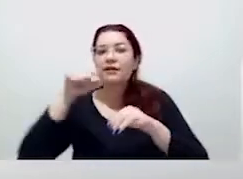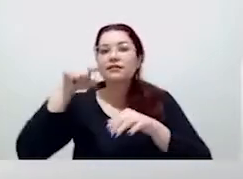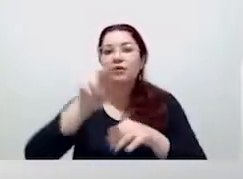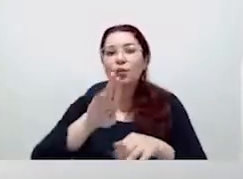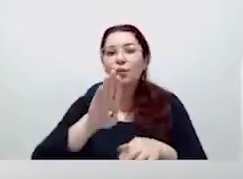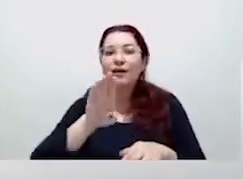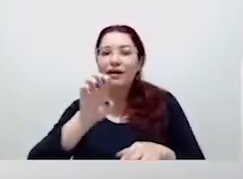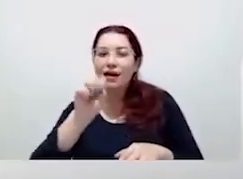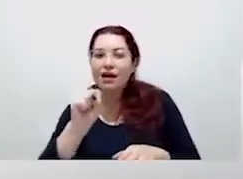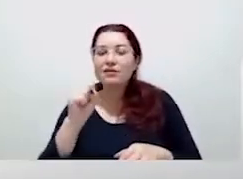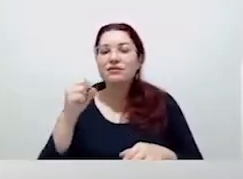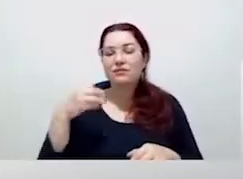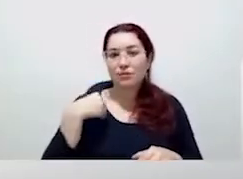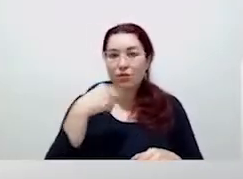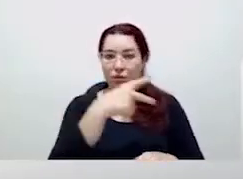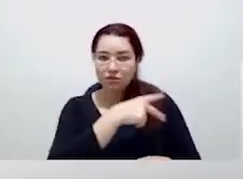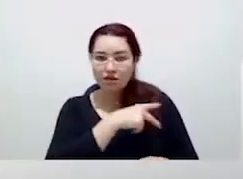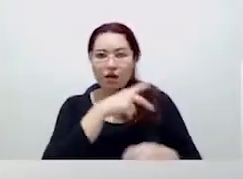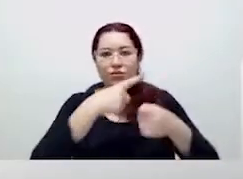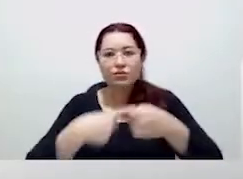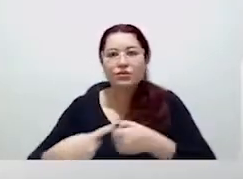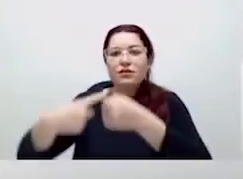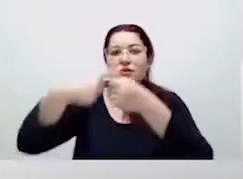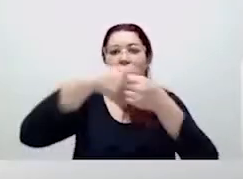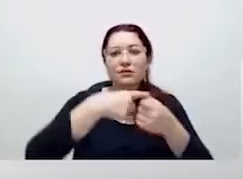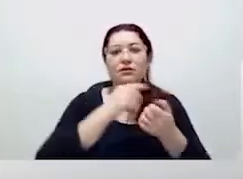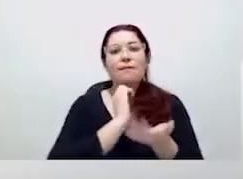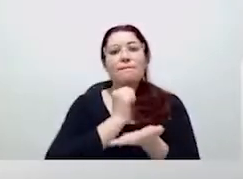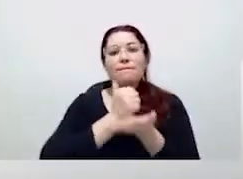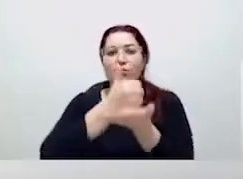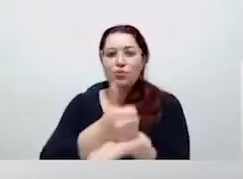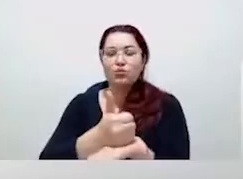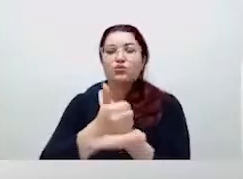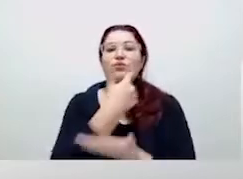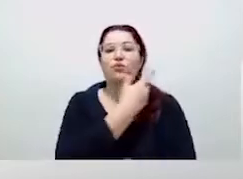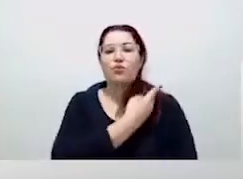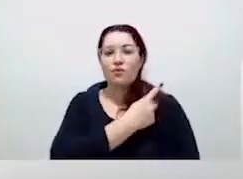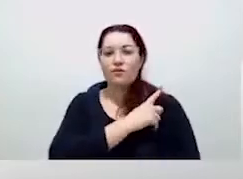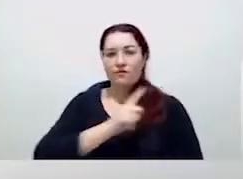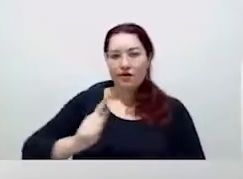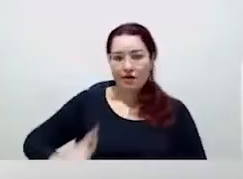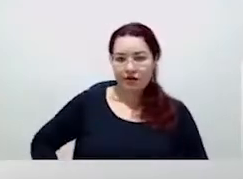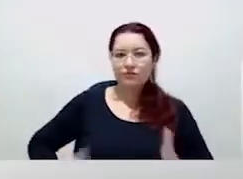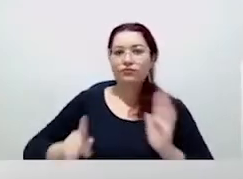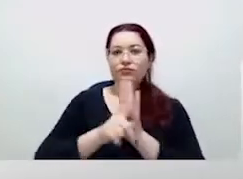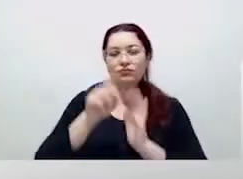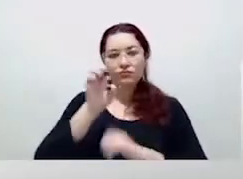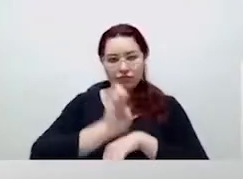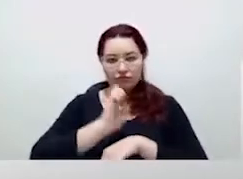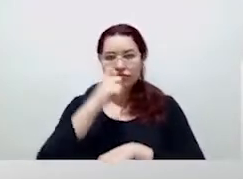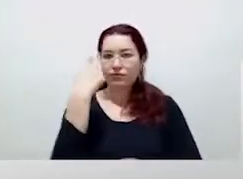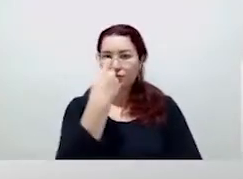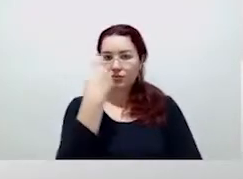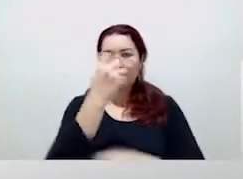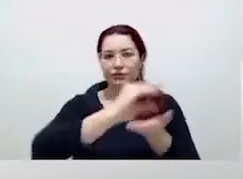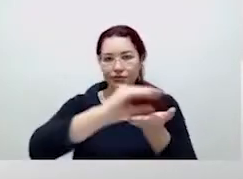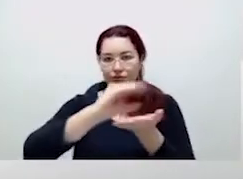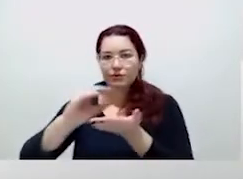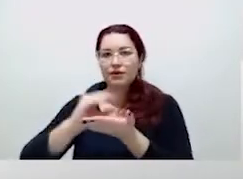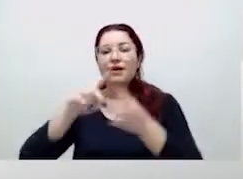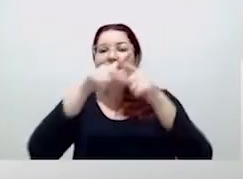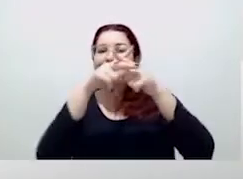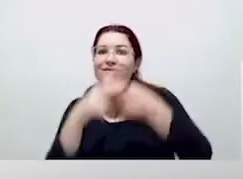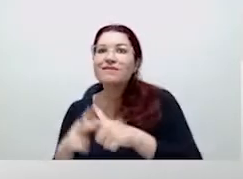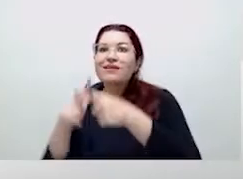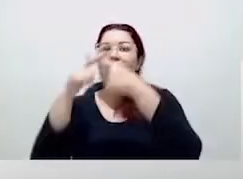básicas de saúde nos municípios. Apoio do governo do Estado para a reforma e ampliação dessas unidades. Na